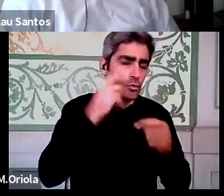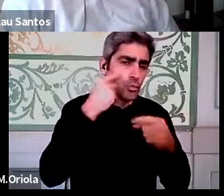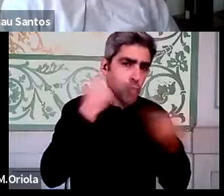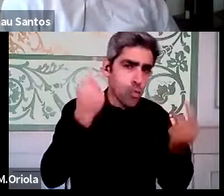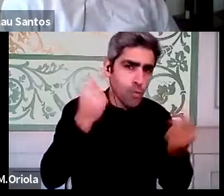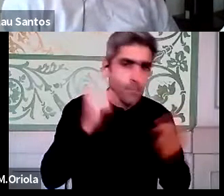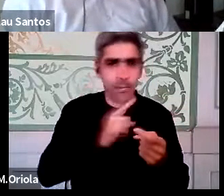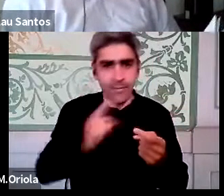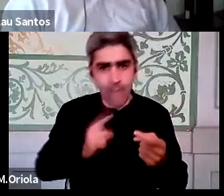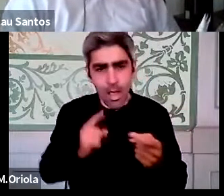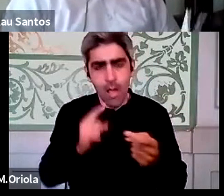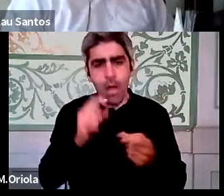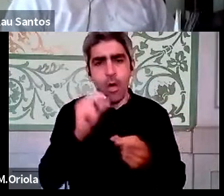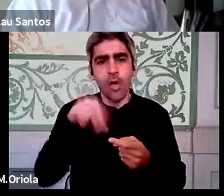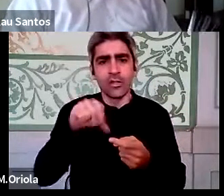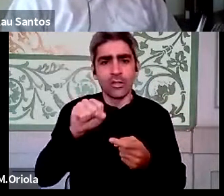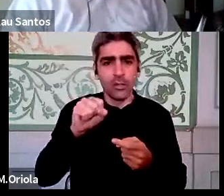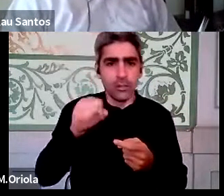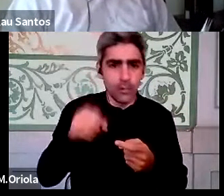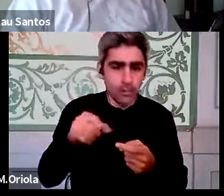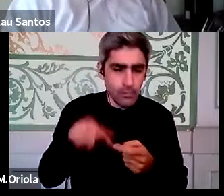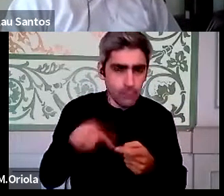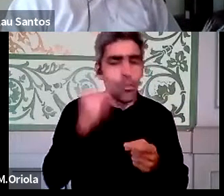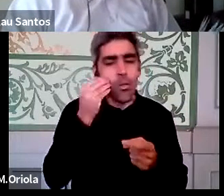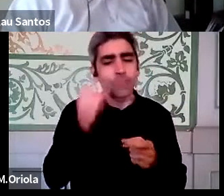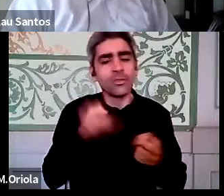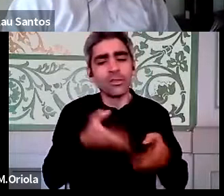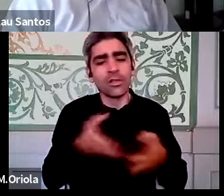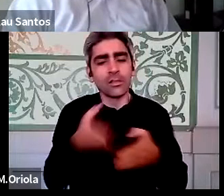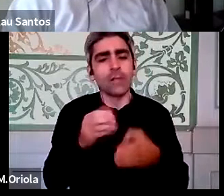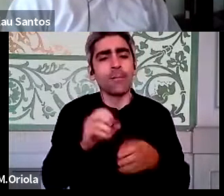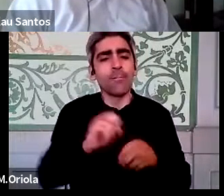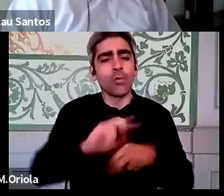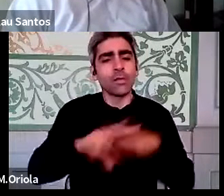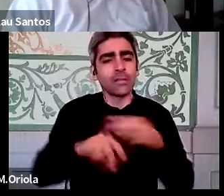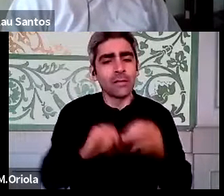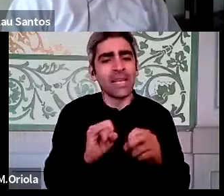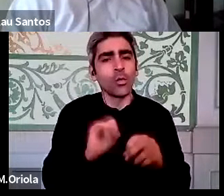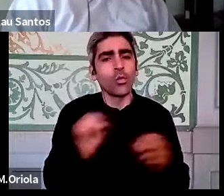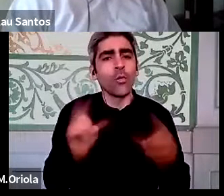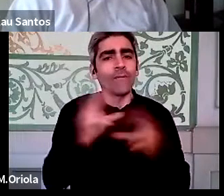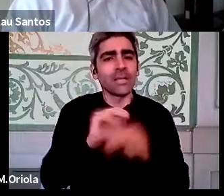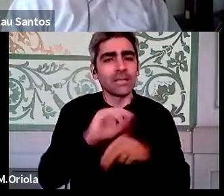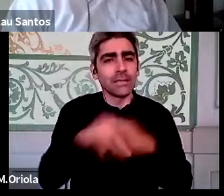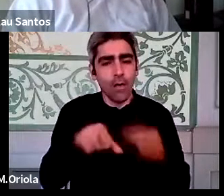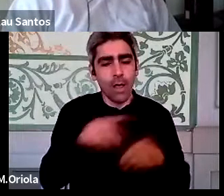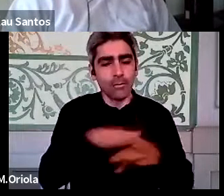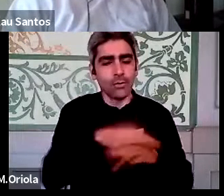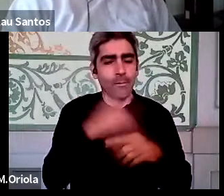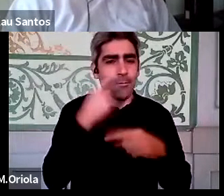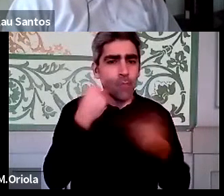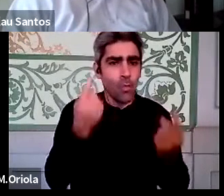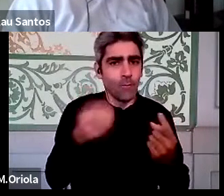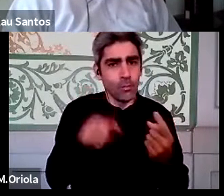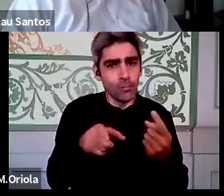sobre qual deveria ser a estratégia de modernização e de inovação do Estado e da Administração Pública. E que fundou,